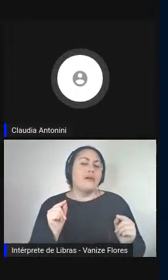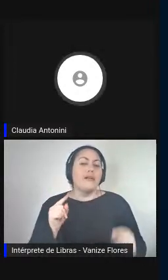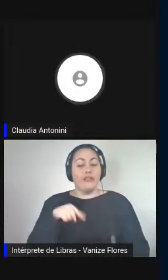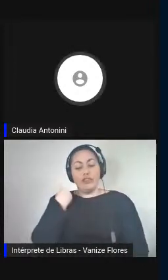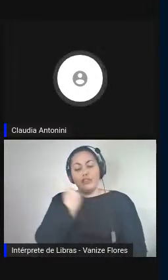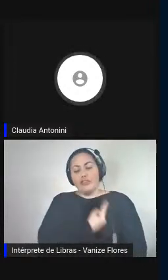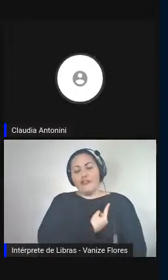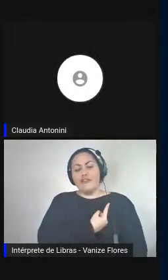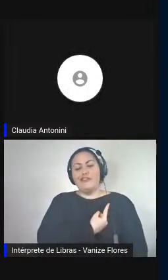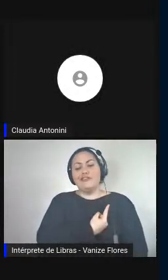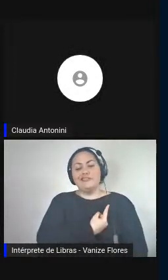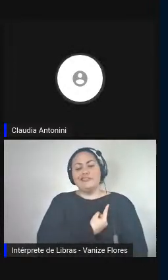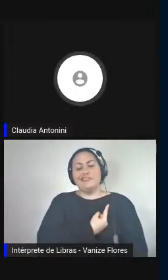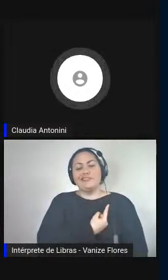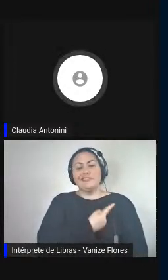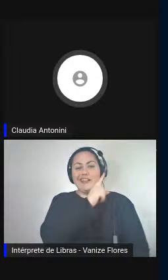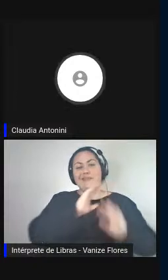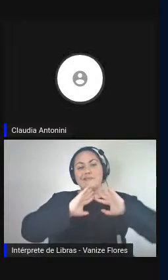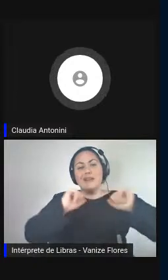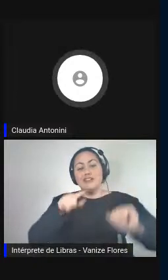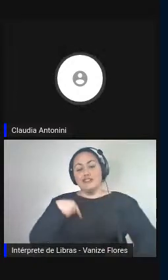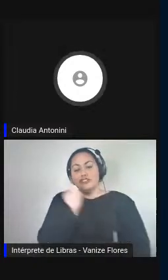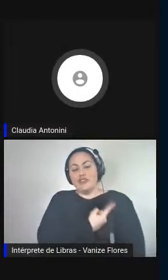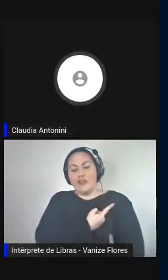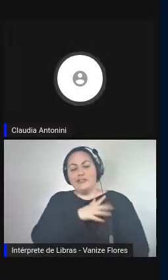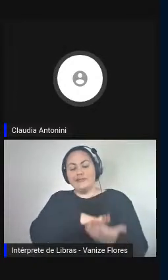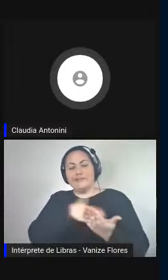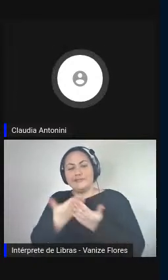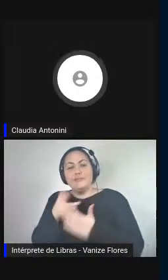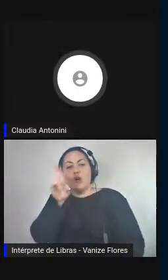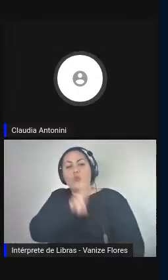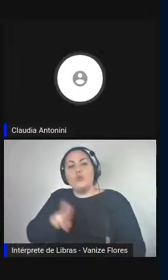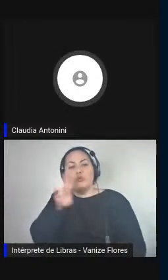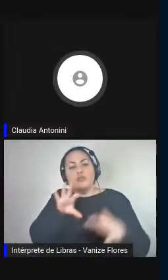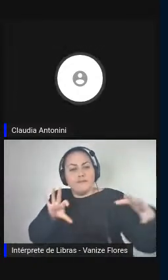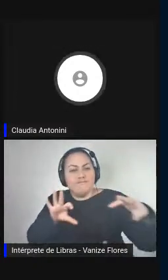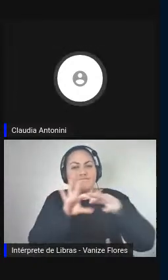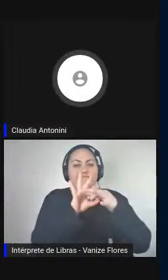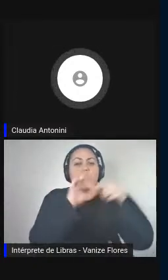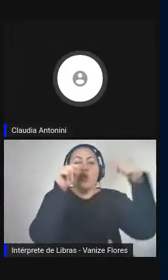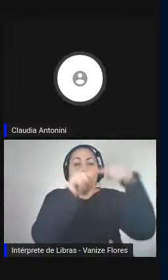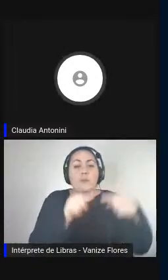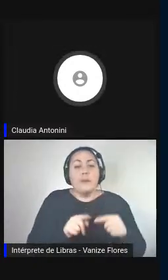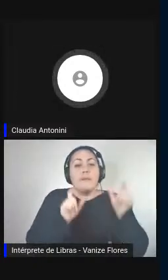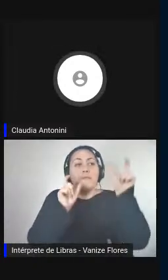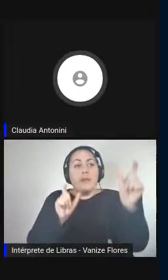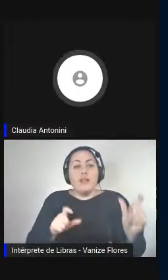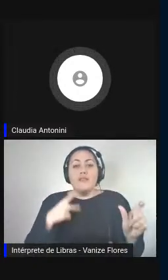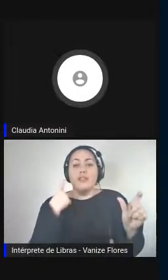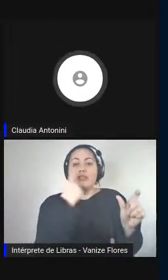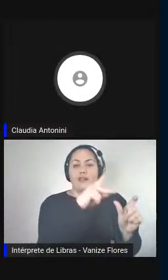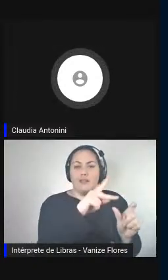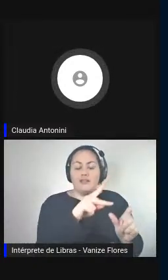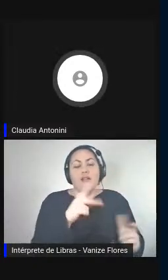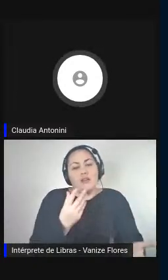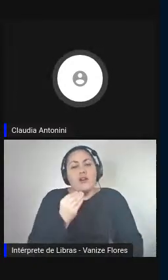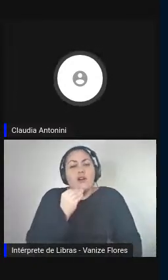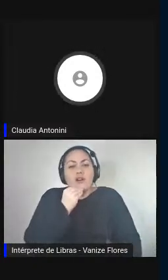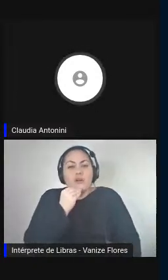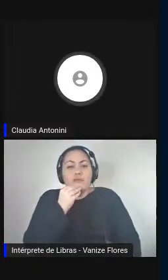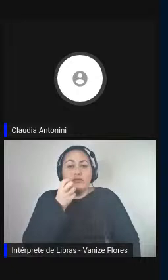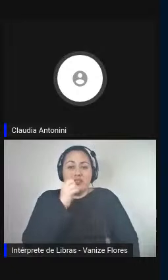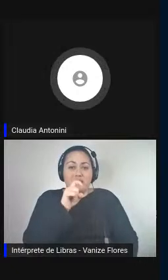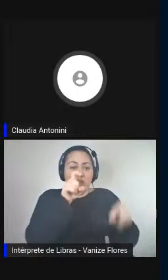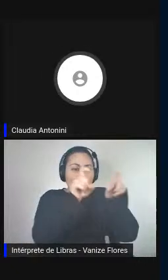de uma certa forma, que é óbvio que um sugeridor automático, alguém que desse esses termos, poderia tornar ainda